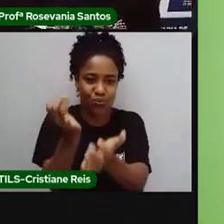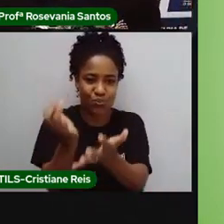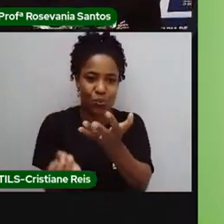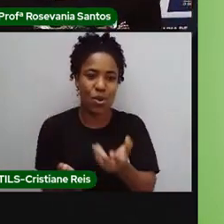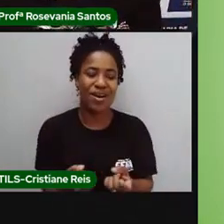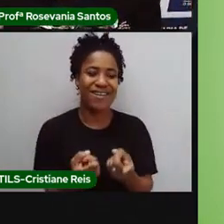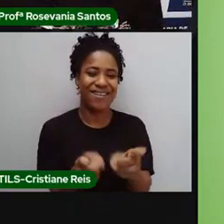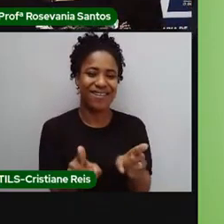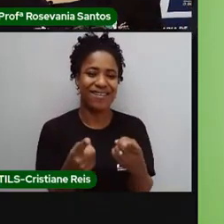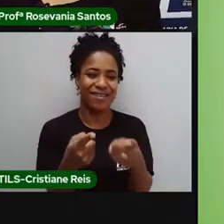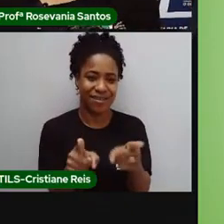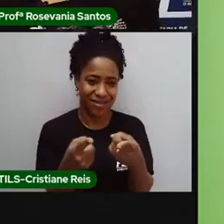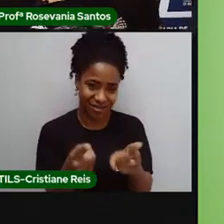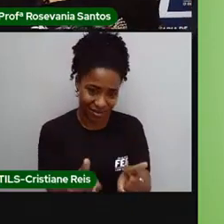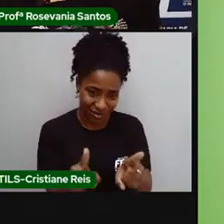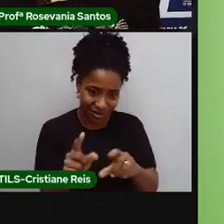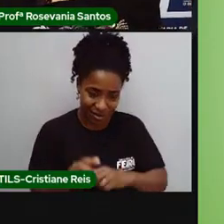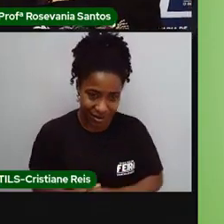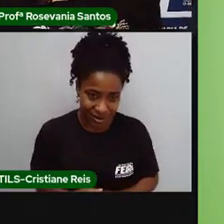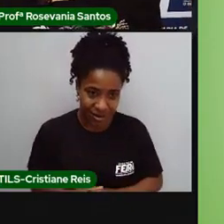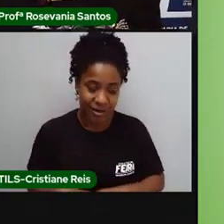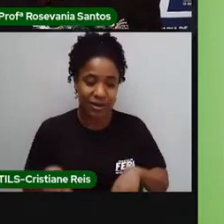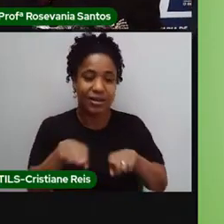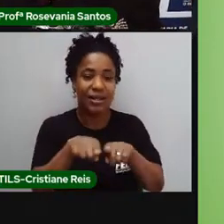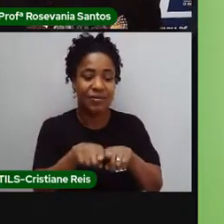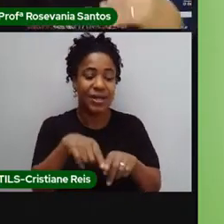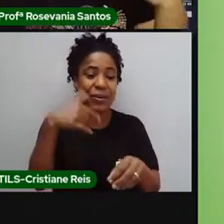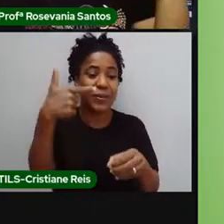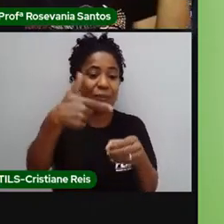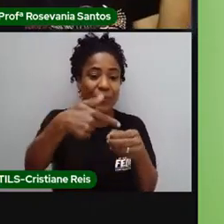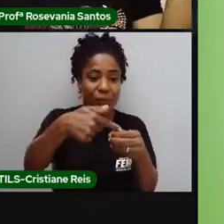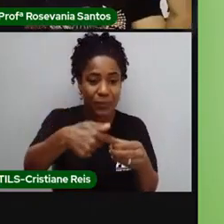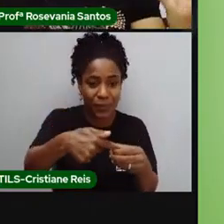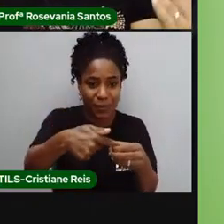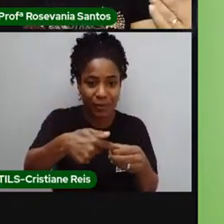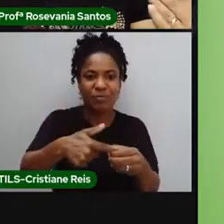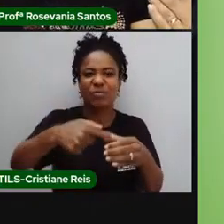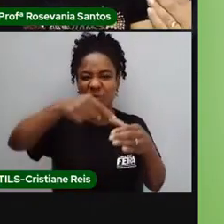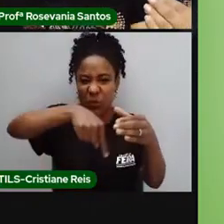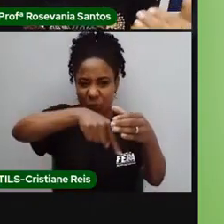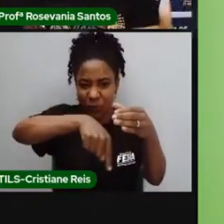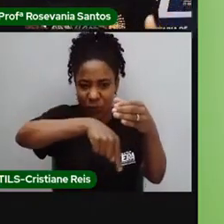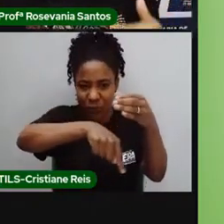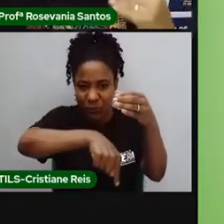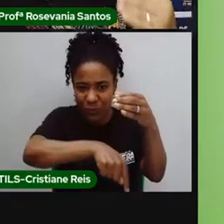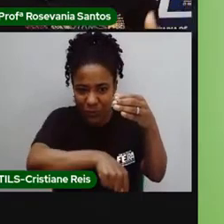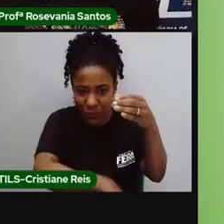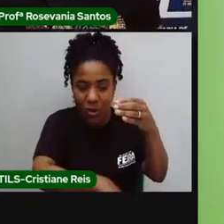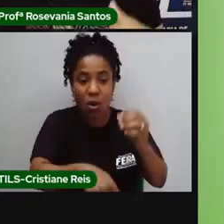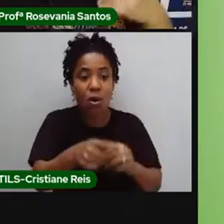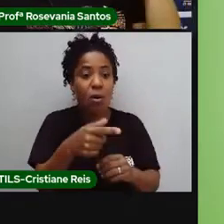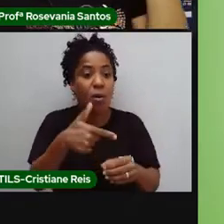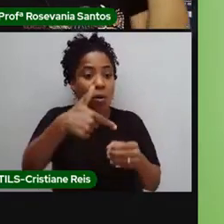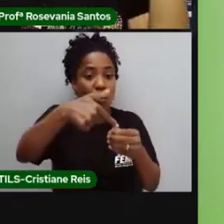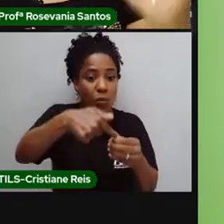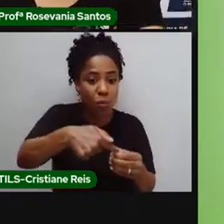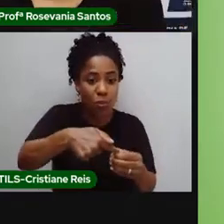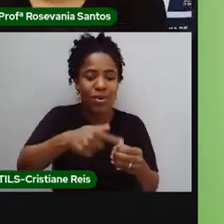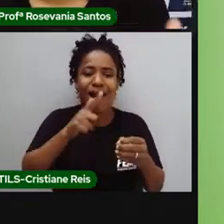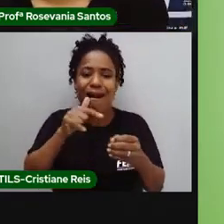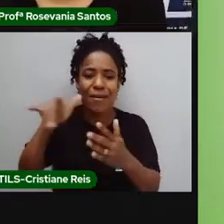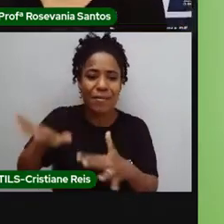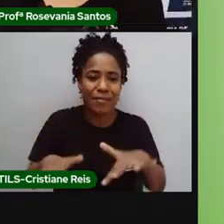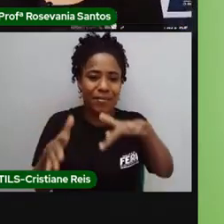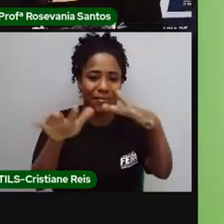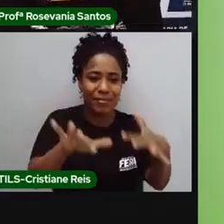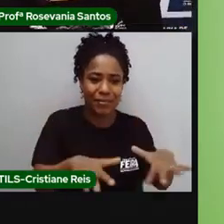também acaba prejudicando, às vezes, a área das praias. Esse trabalho também, às vezes, provoca alguns